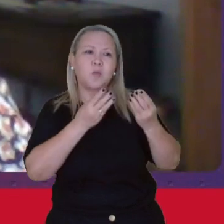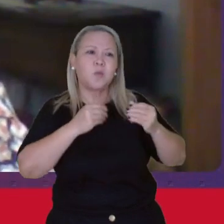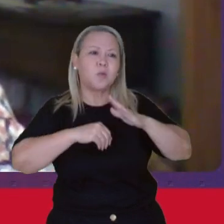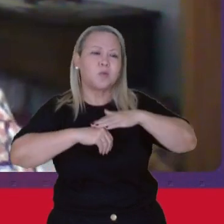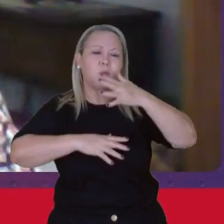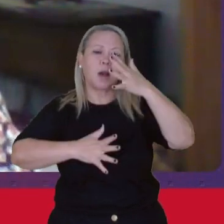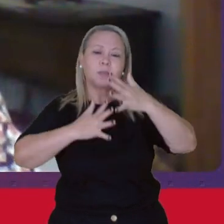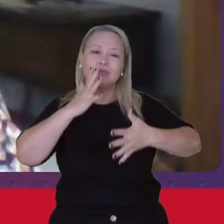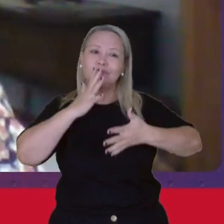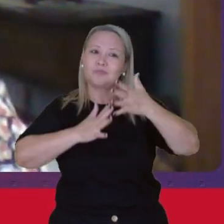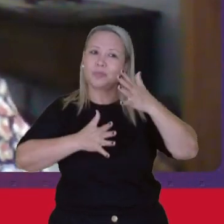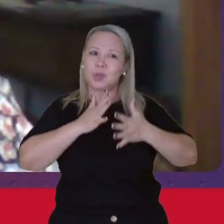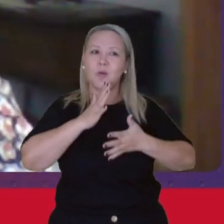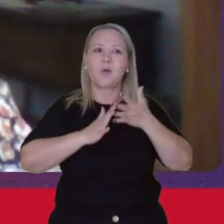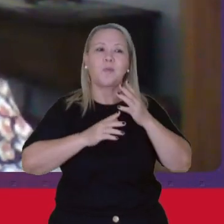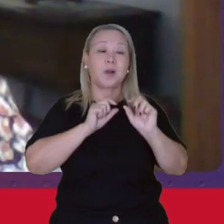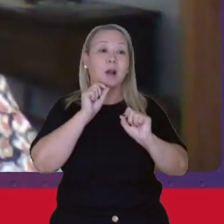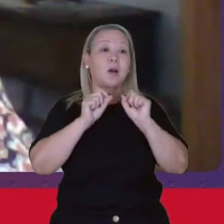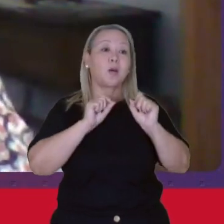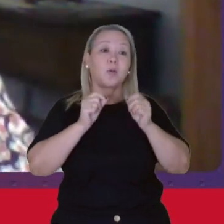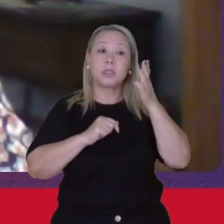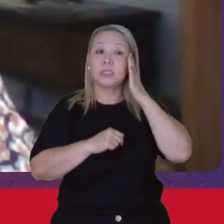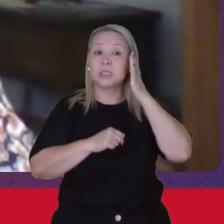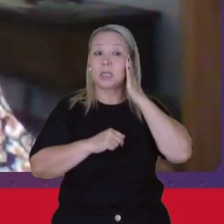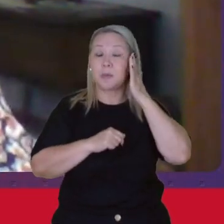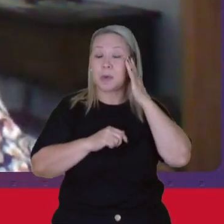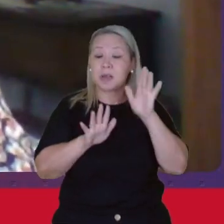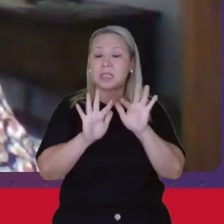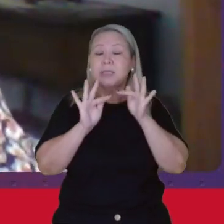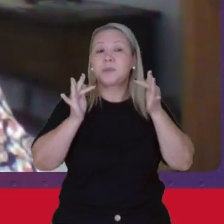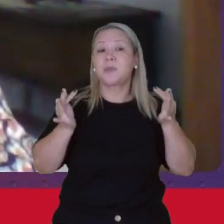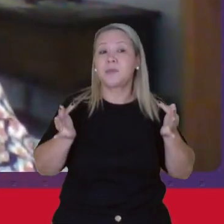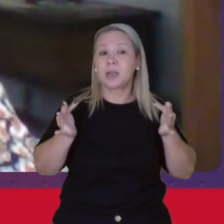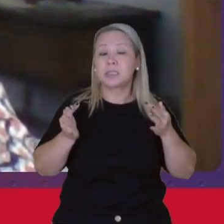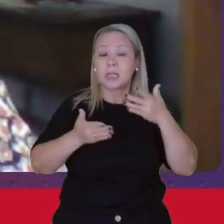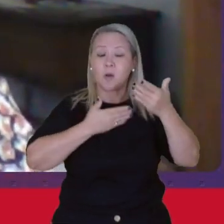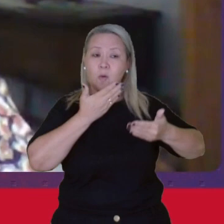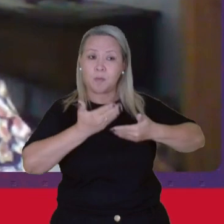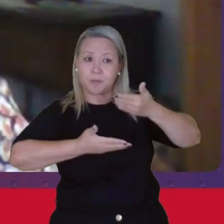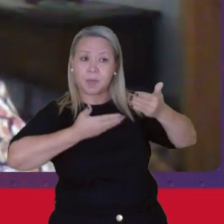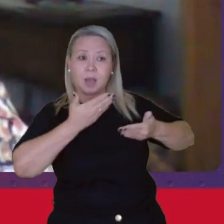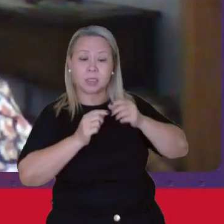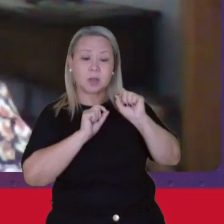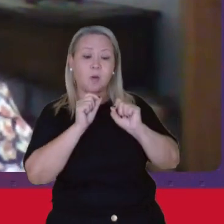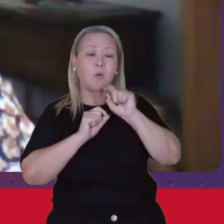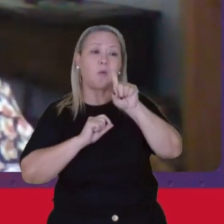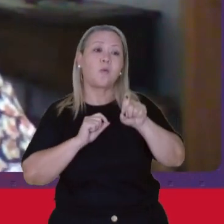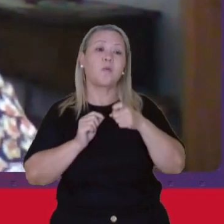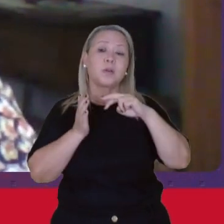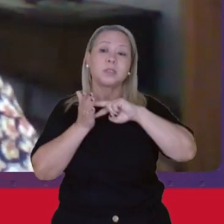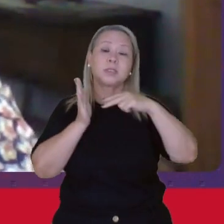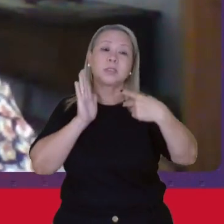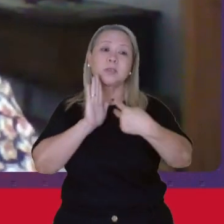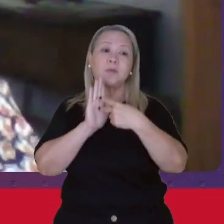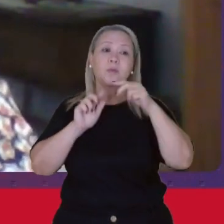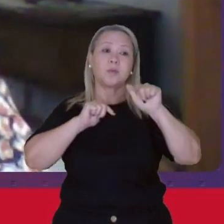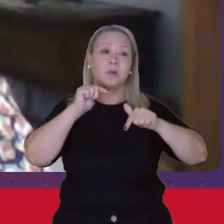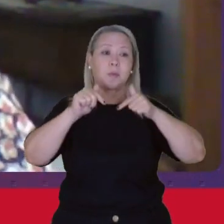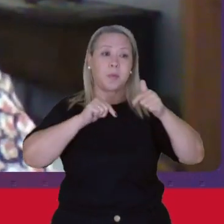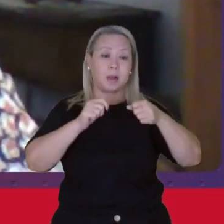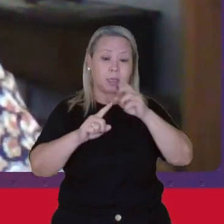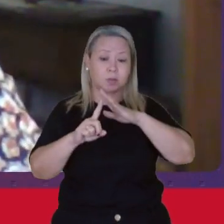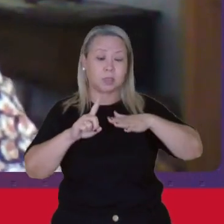complexa do que esta simplificação Em relação ao que é o trabalho nas sociedades